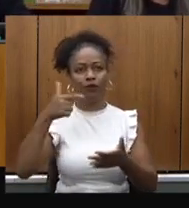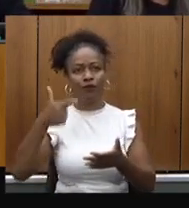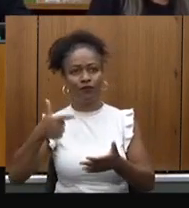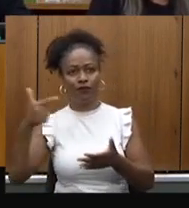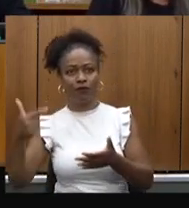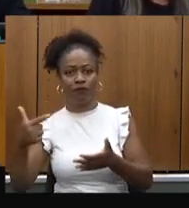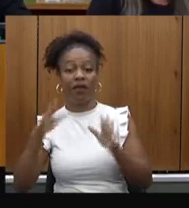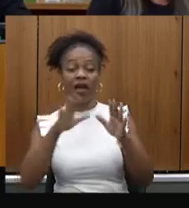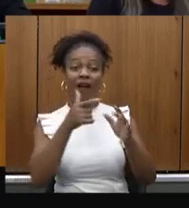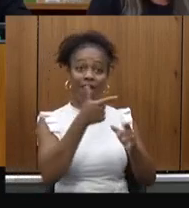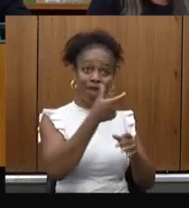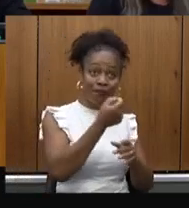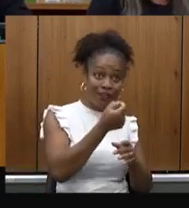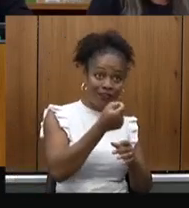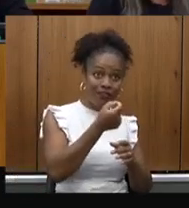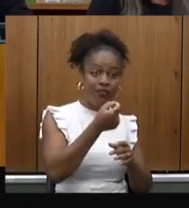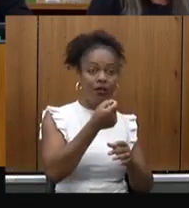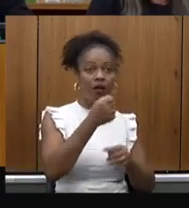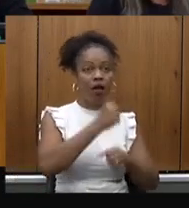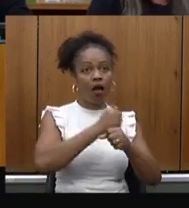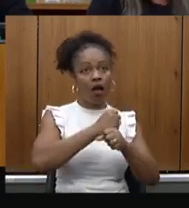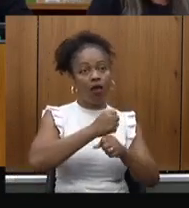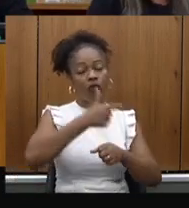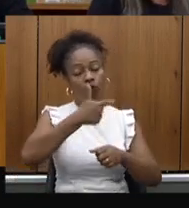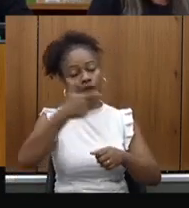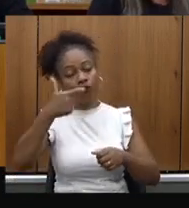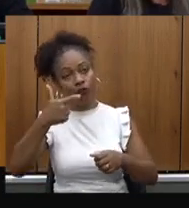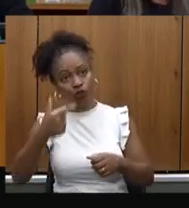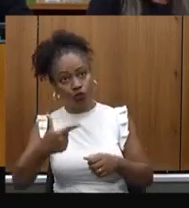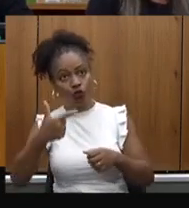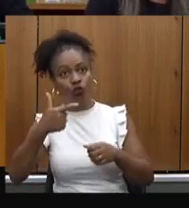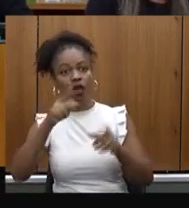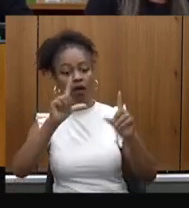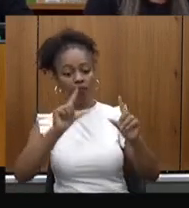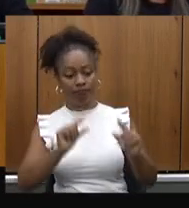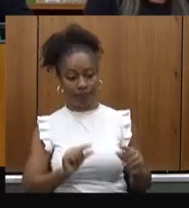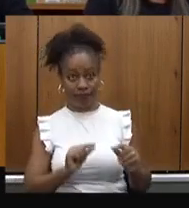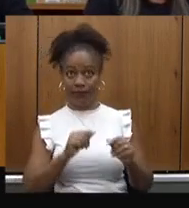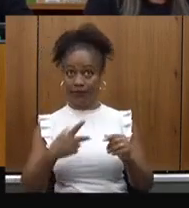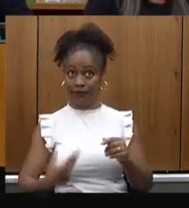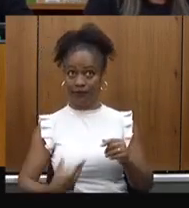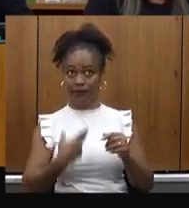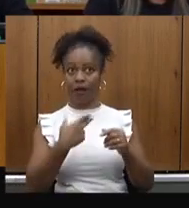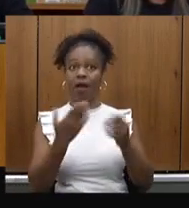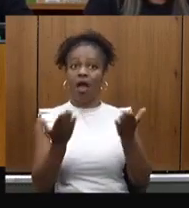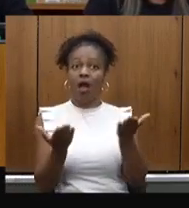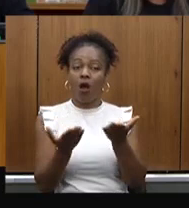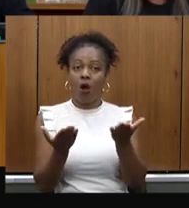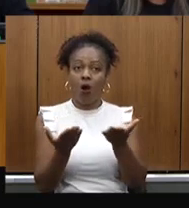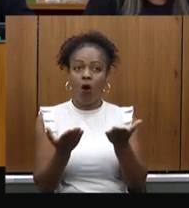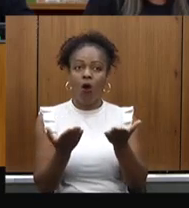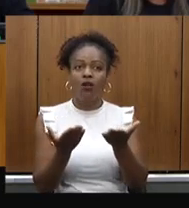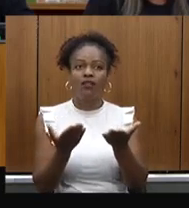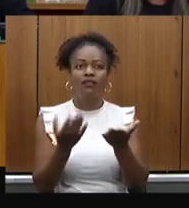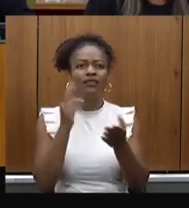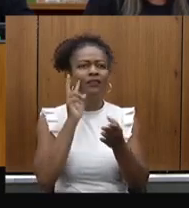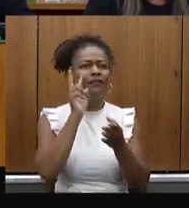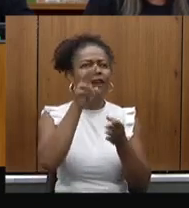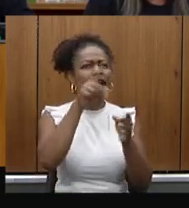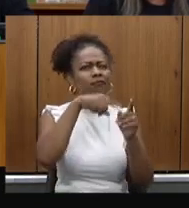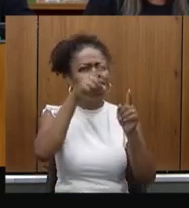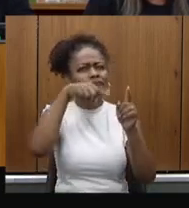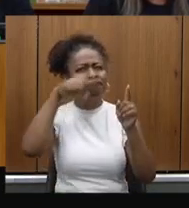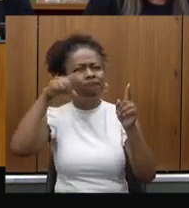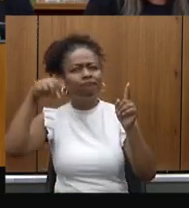houve uma redução das cirurgias e olha como nós recuperamos. Quando você olha os dois primeiros meses aí, os três primeiros